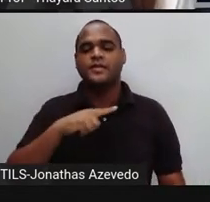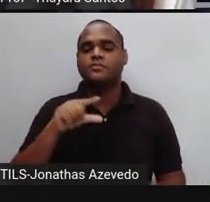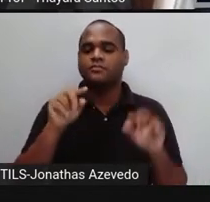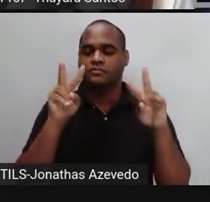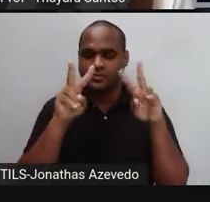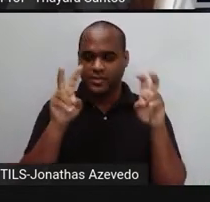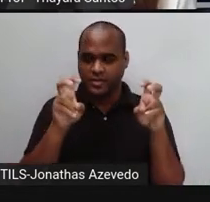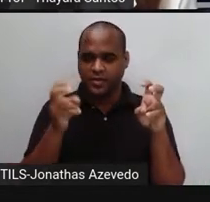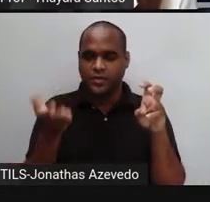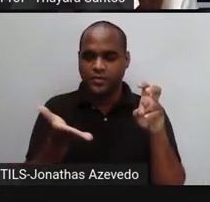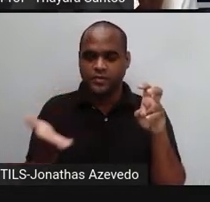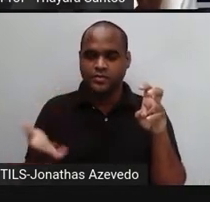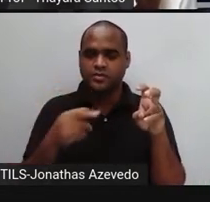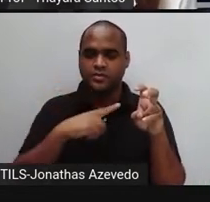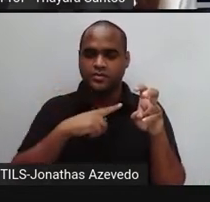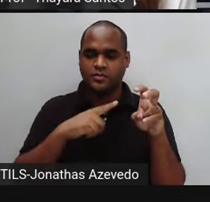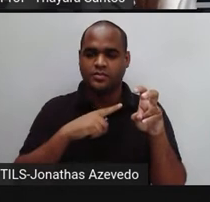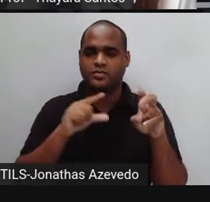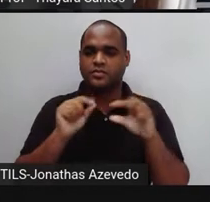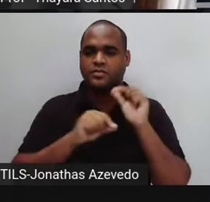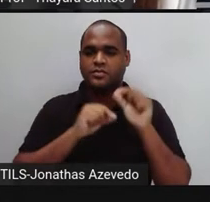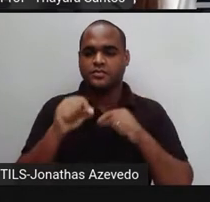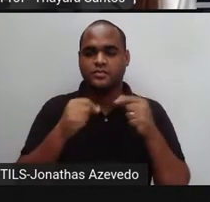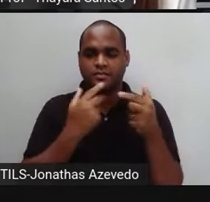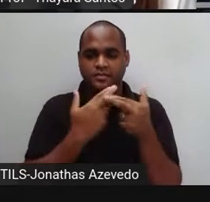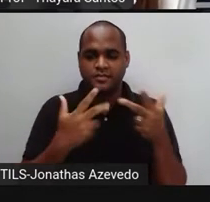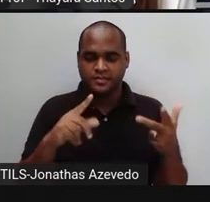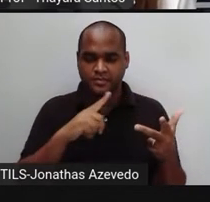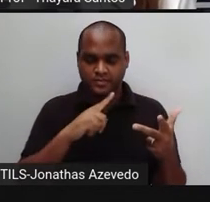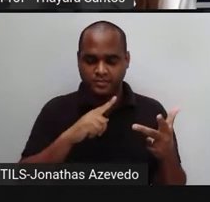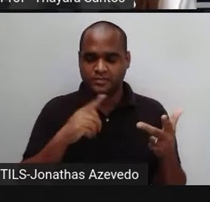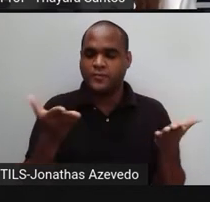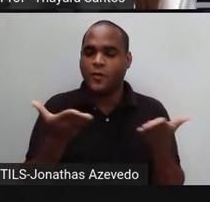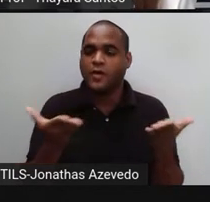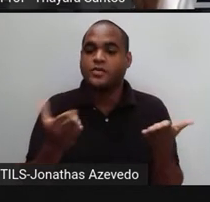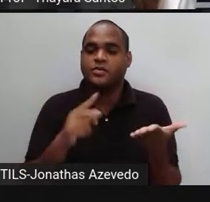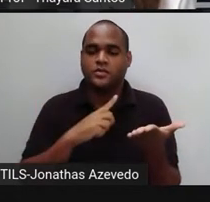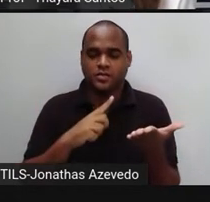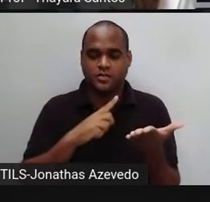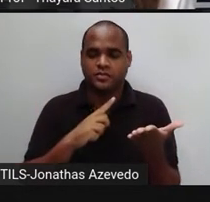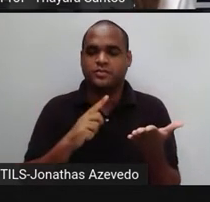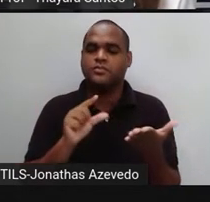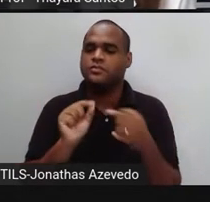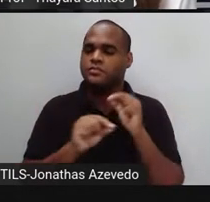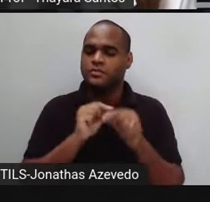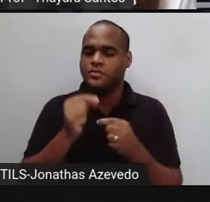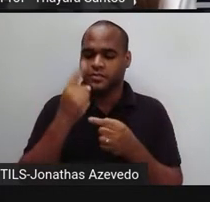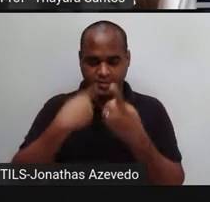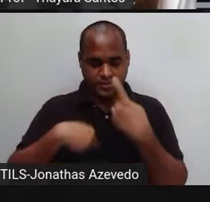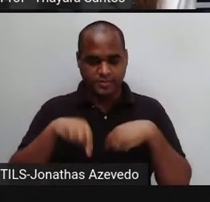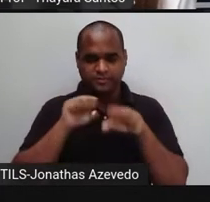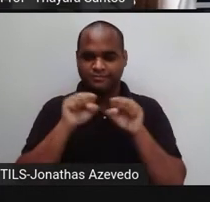da aula de hoje, que está lá no primeiro slide. Na aula de hoje a gente vai falar sobre o sistema respiratório.